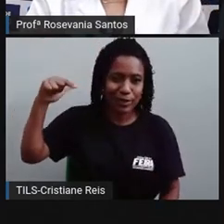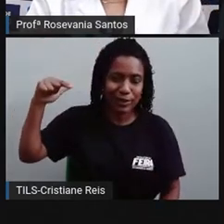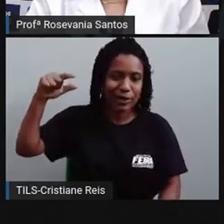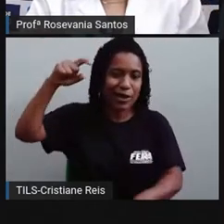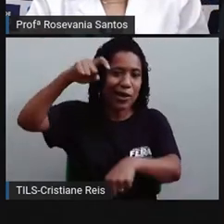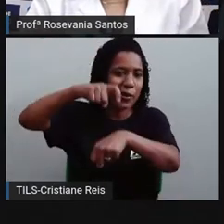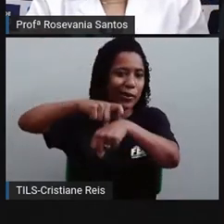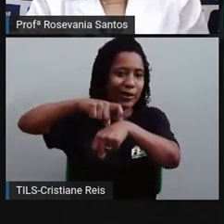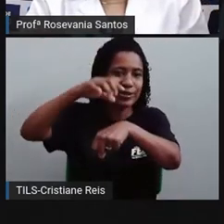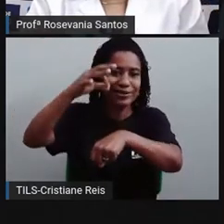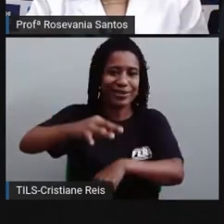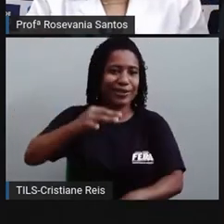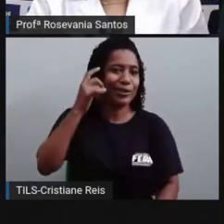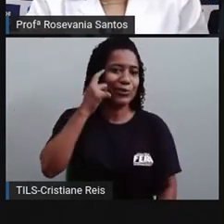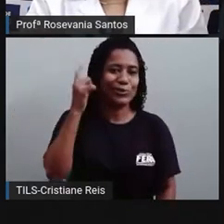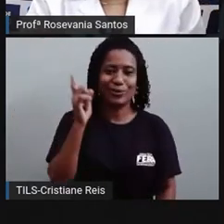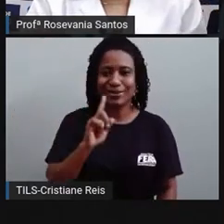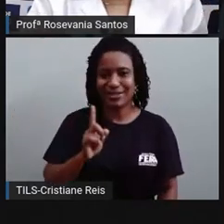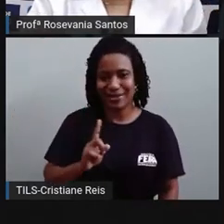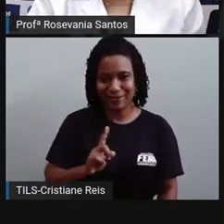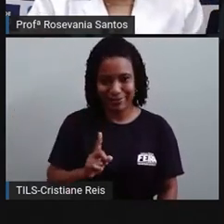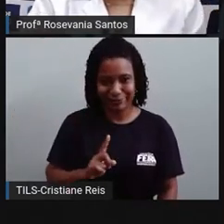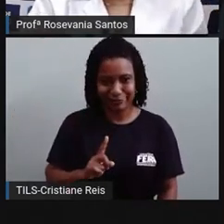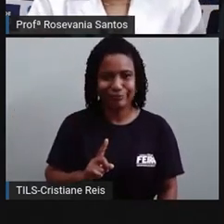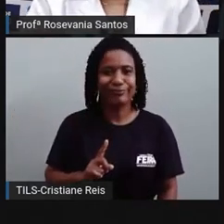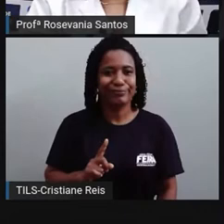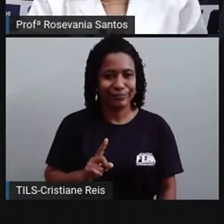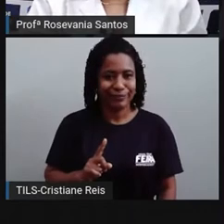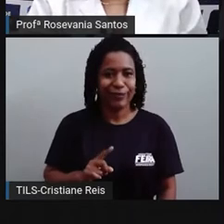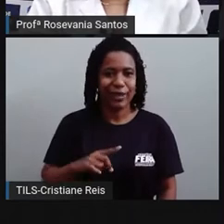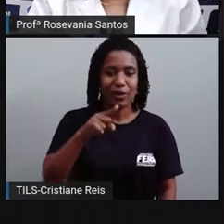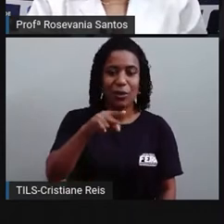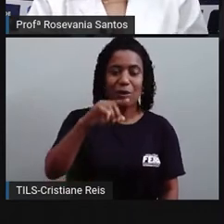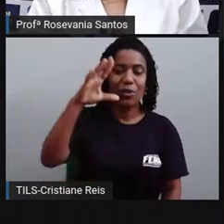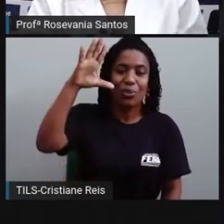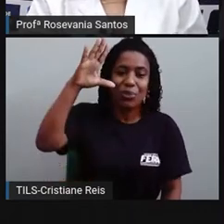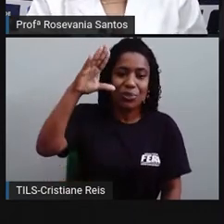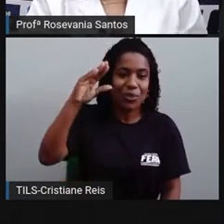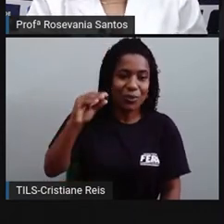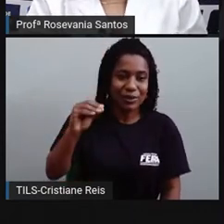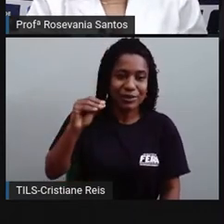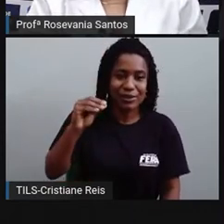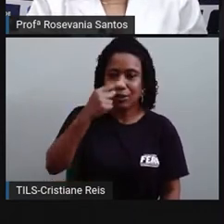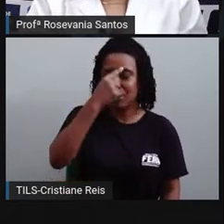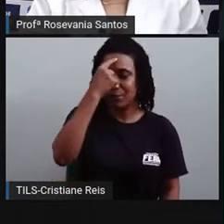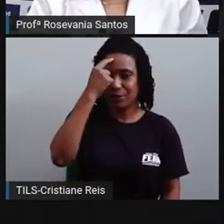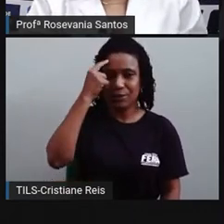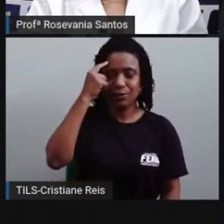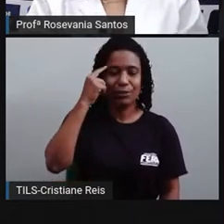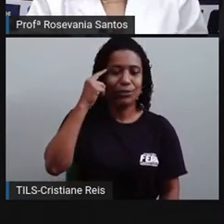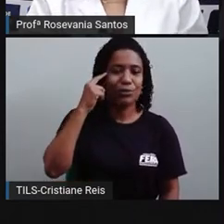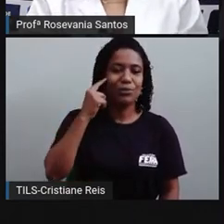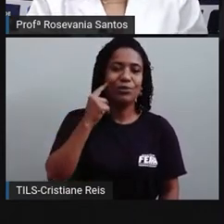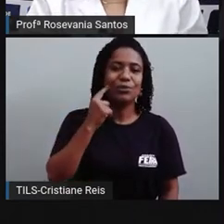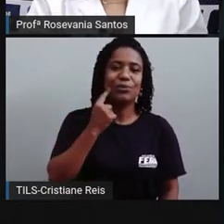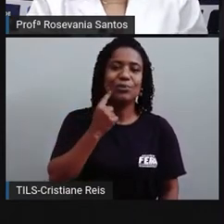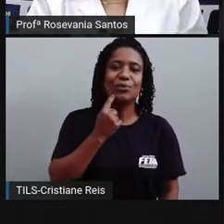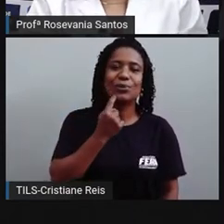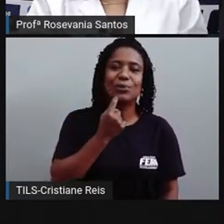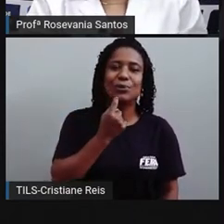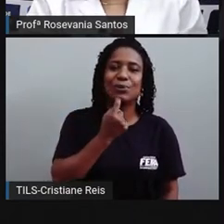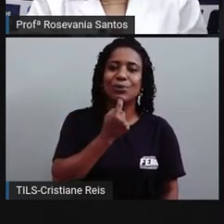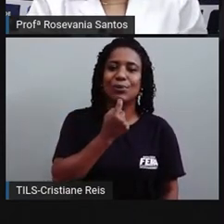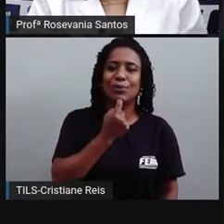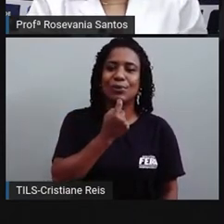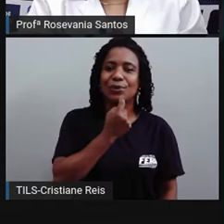o período noturno ficava em branco. Porque não tinha o sol, né? Para poder mostrar aí as horas. E esse era o